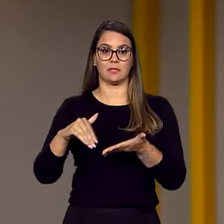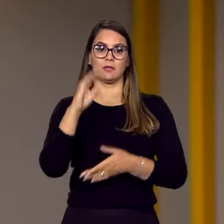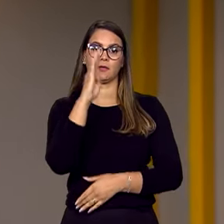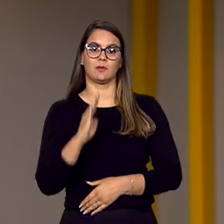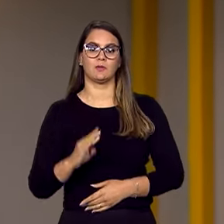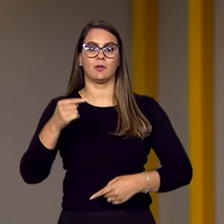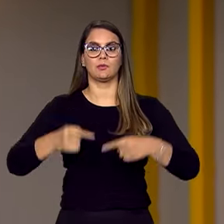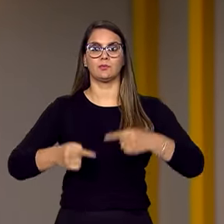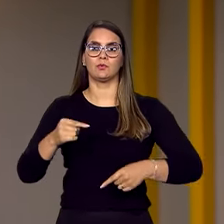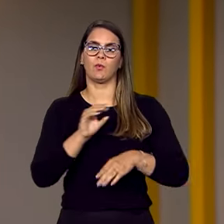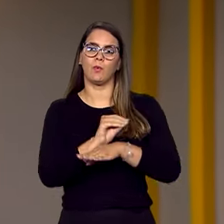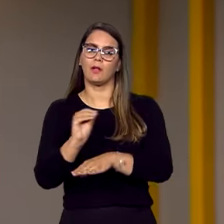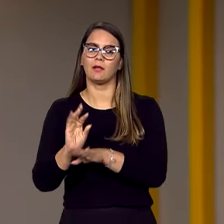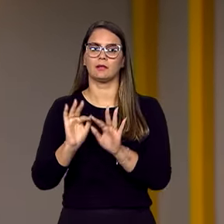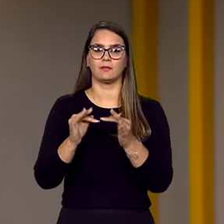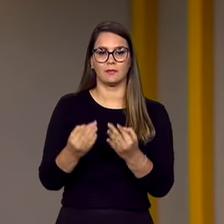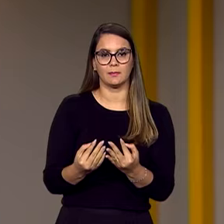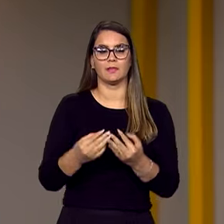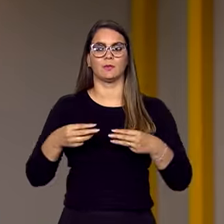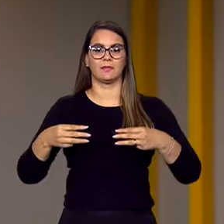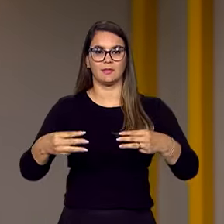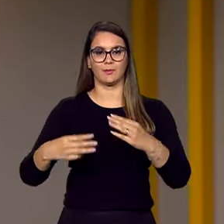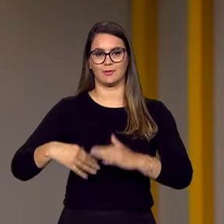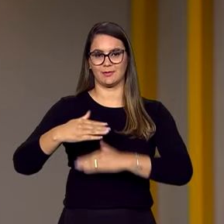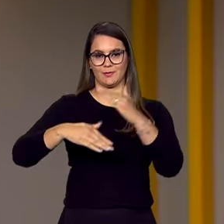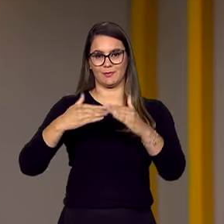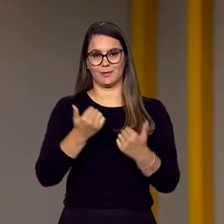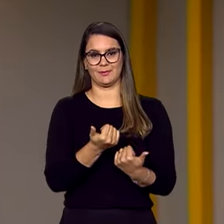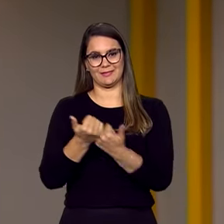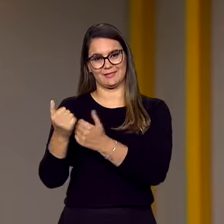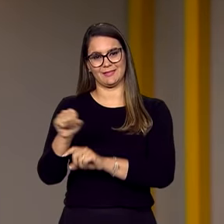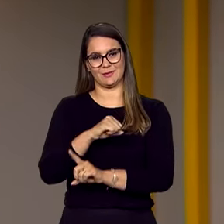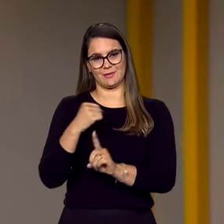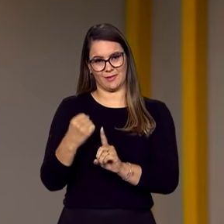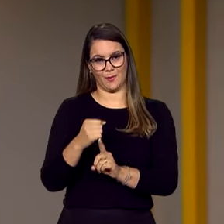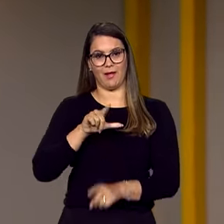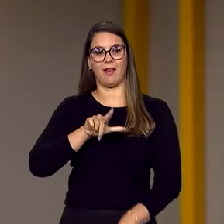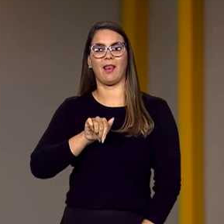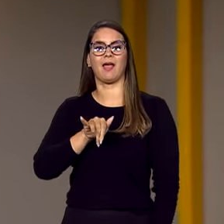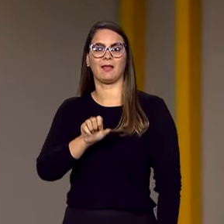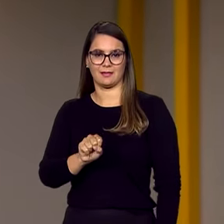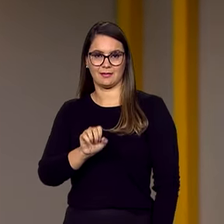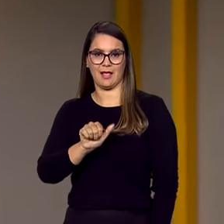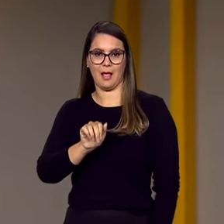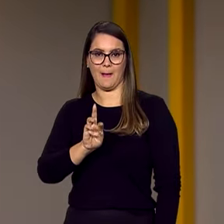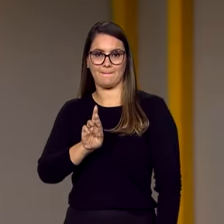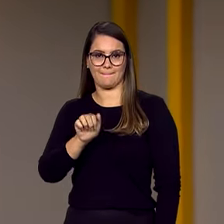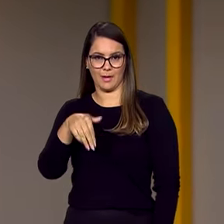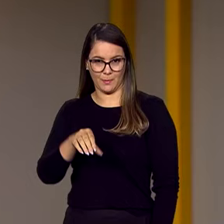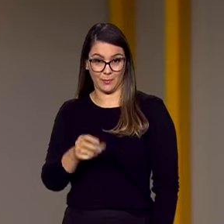secretária nacional da política de cuidados e família do Ministério do Desenvolvimento e Assistência Social, Laís Abramo.